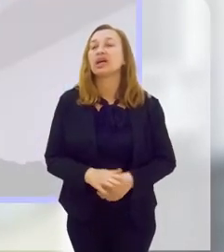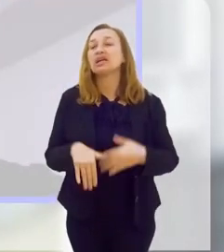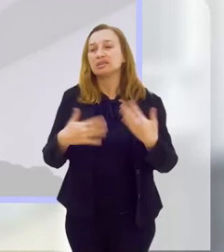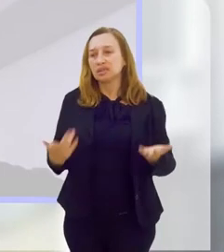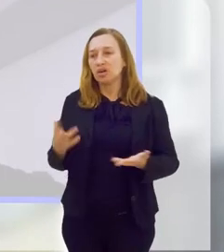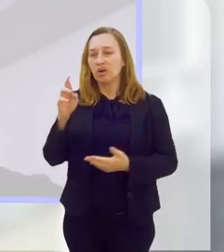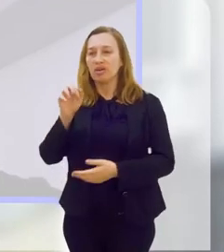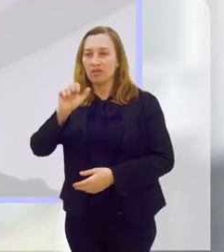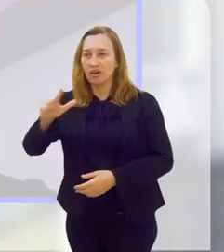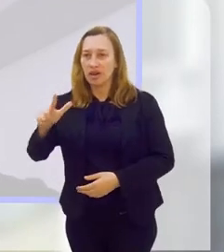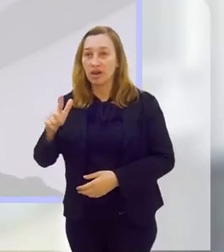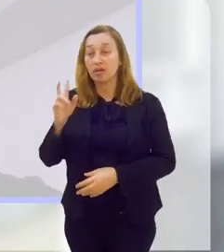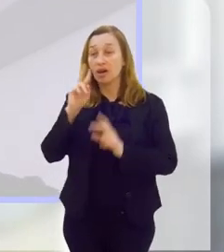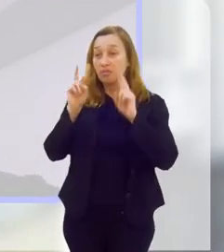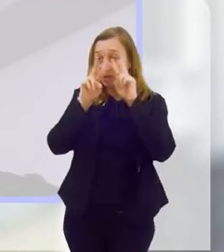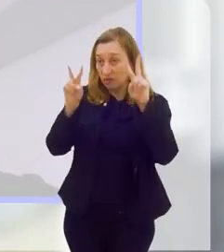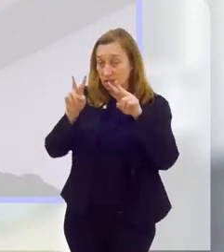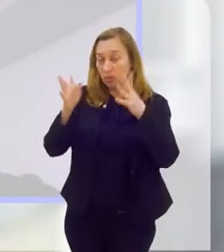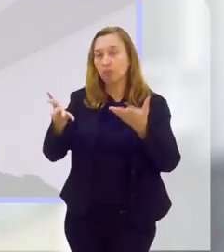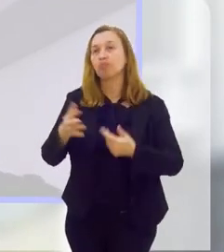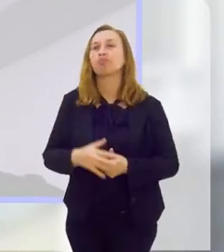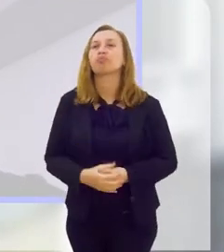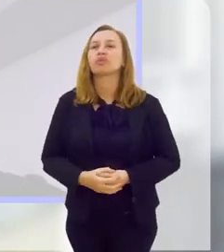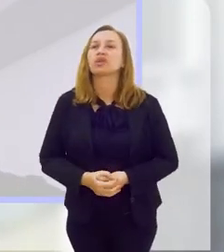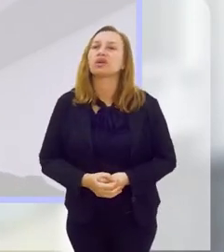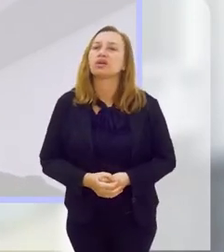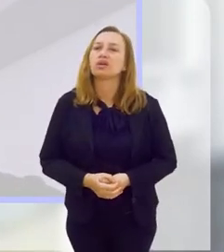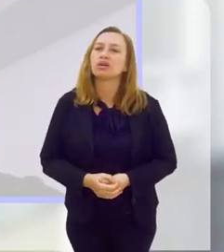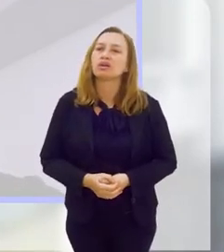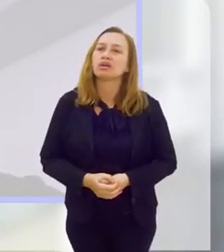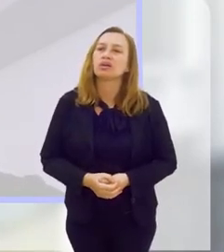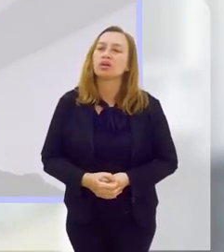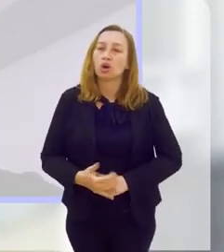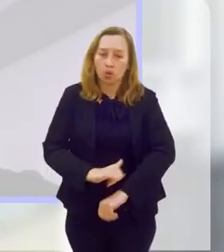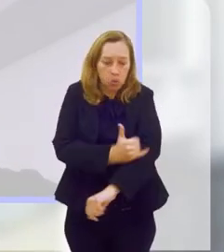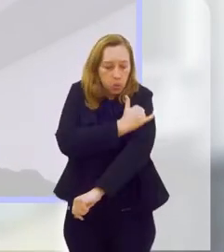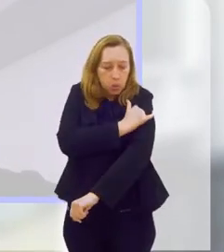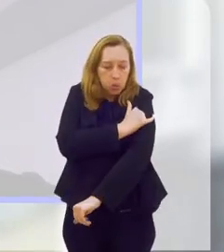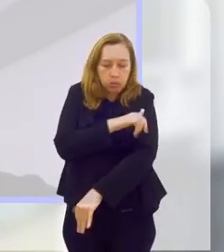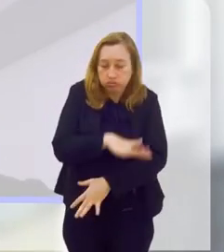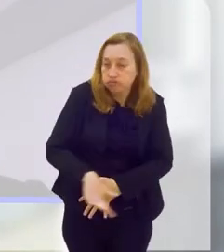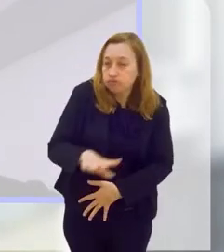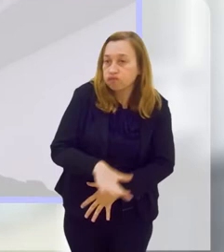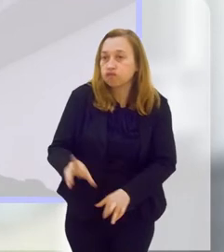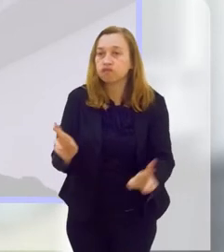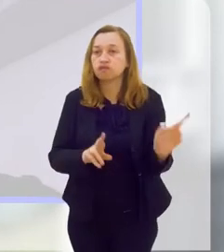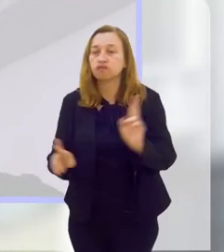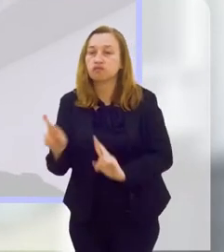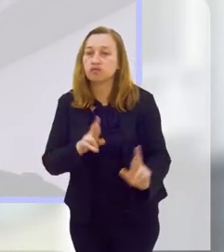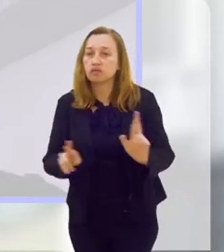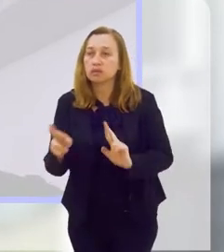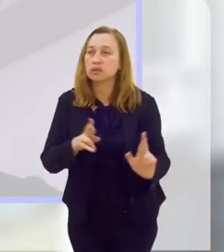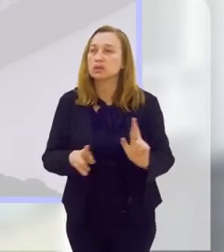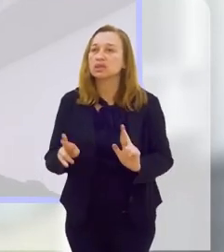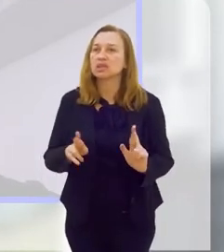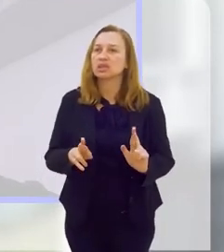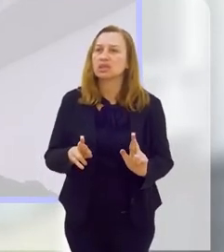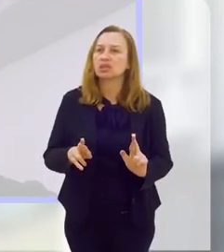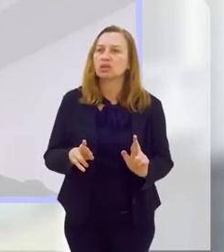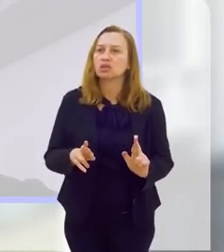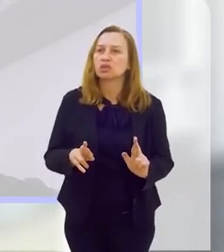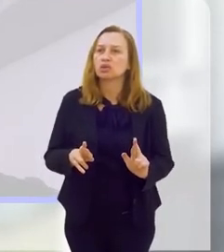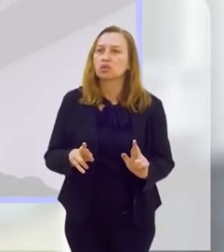Então, Rafael, no meu ponto de vista, a obesidade infantil está muito relacionada